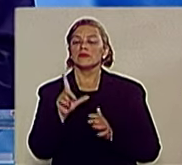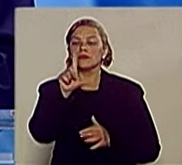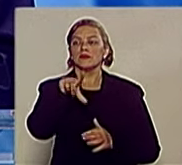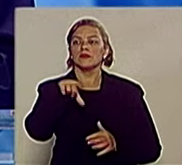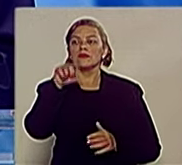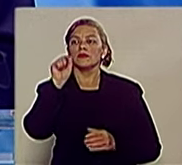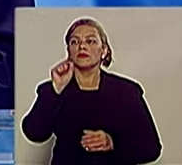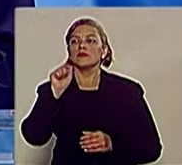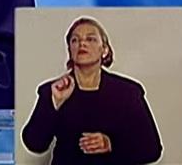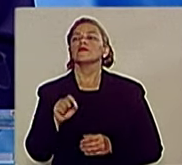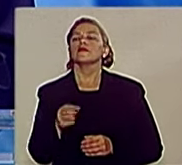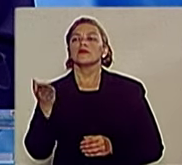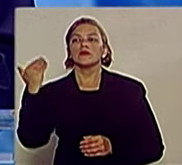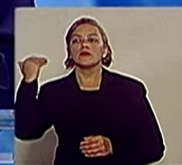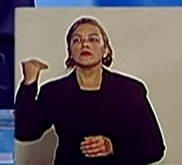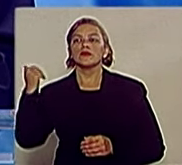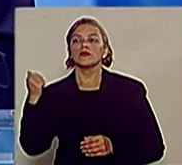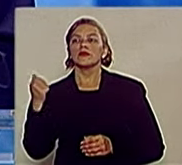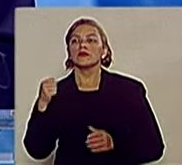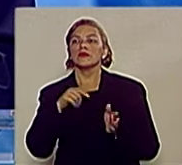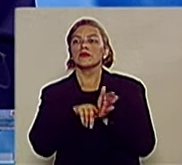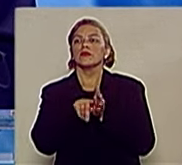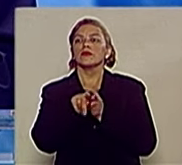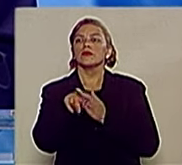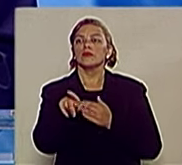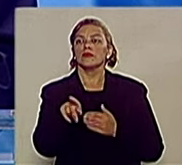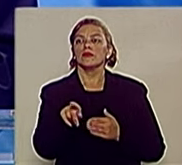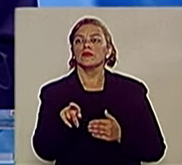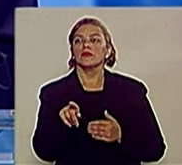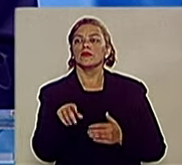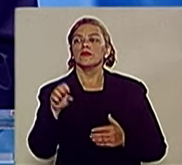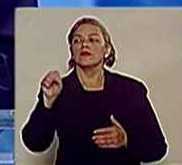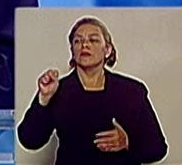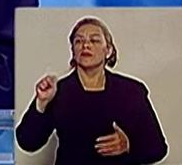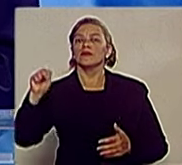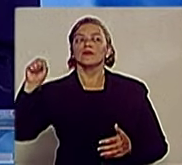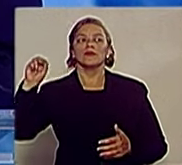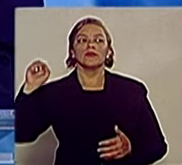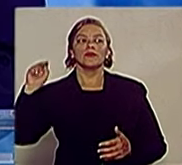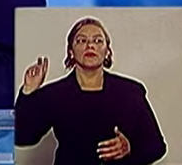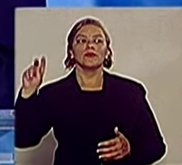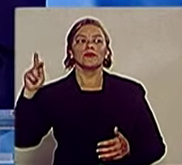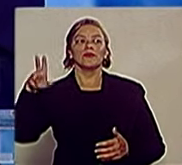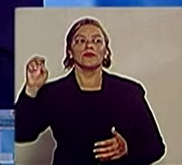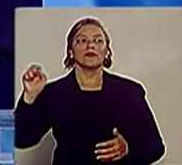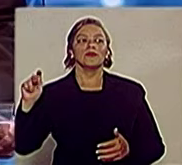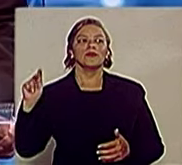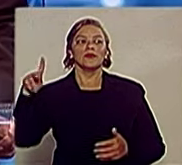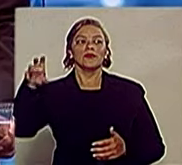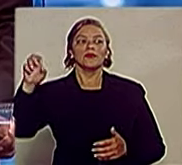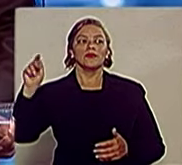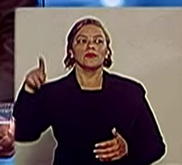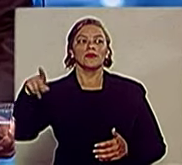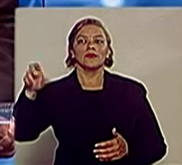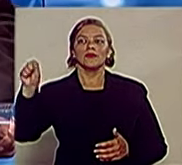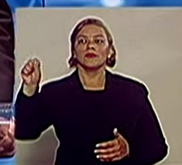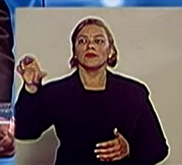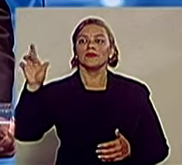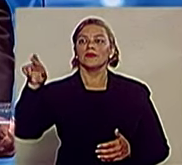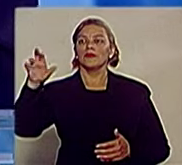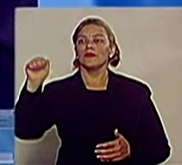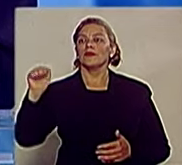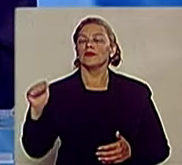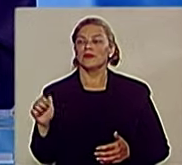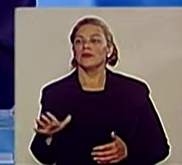sorteio realizado previamente, a pergunta é do candidato Shakespeare Carvalho do PRB. Para quem vai a pergunta, candidato? Perguntar para o Luiz Carlos.